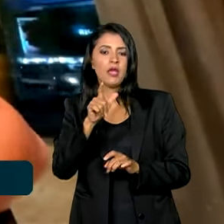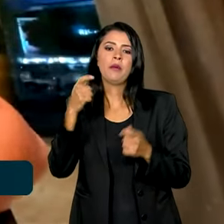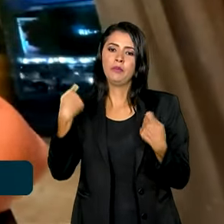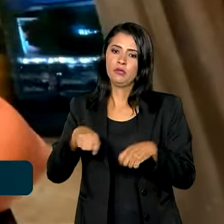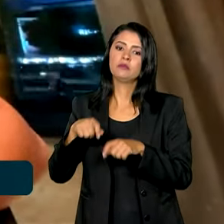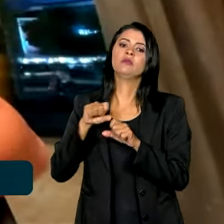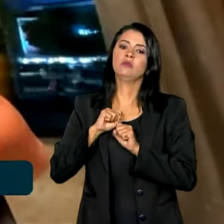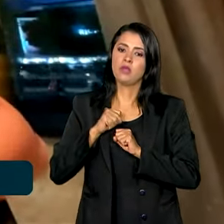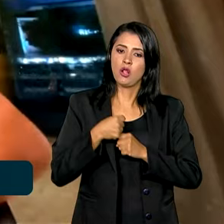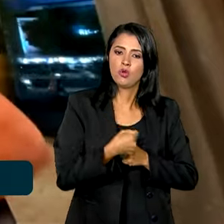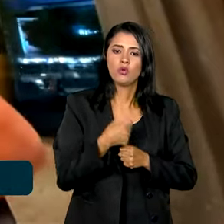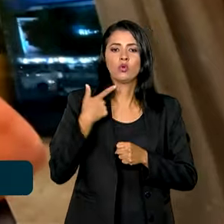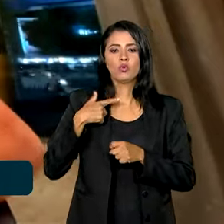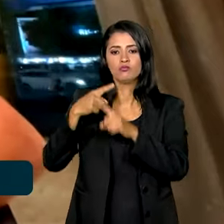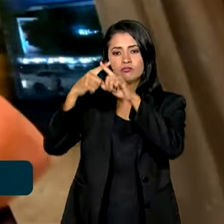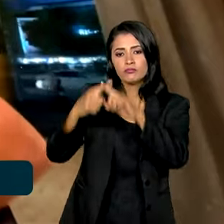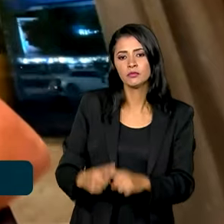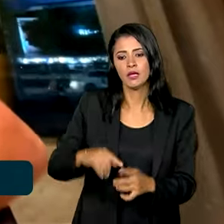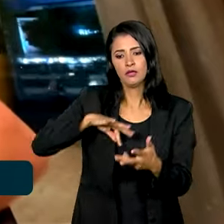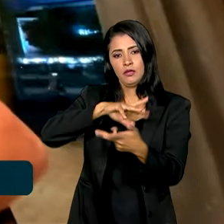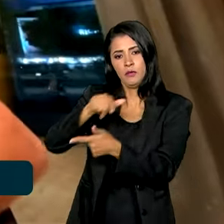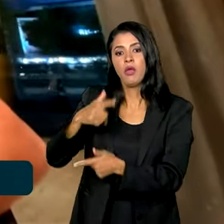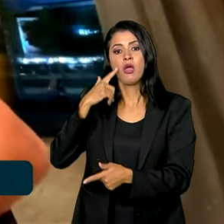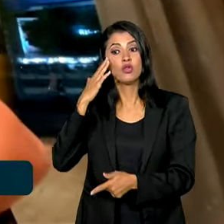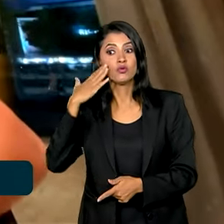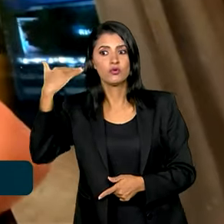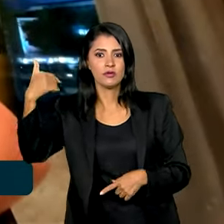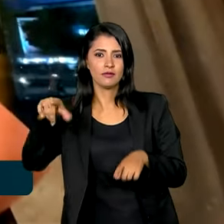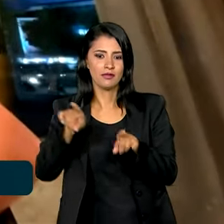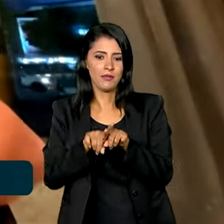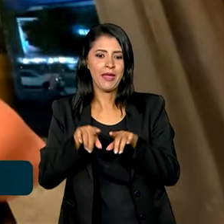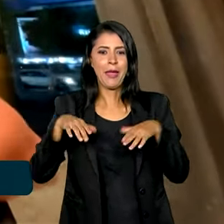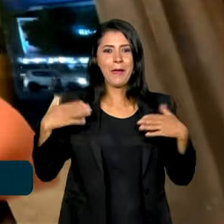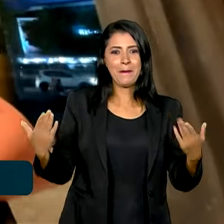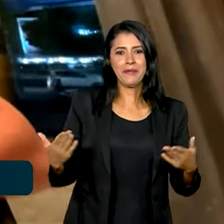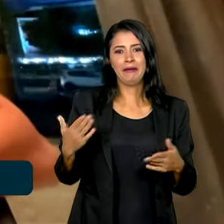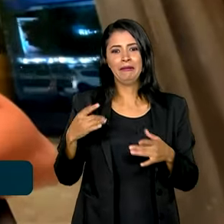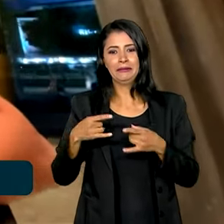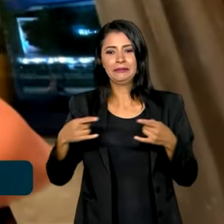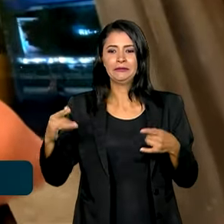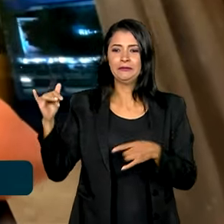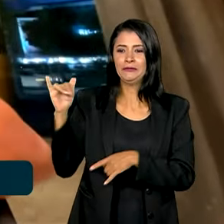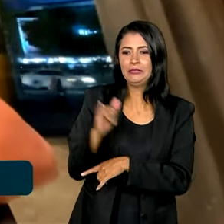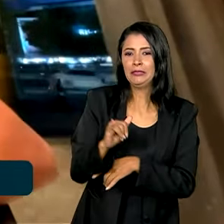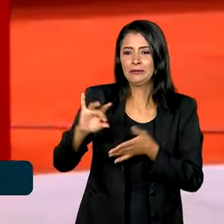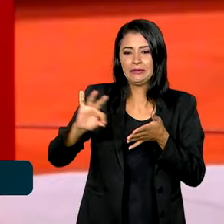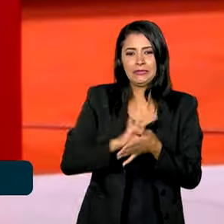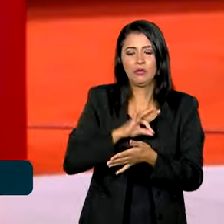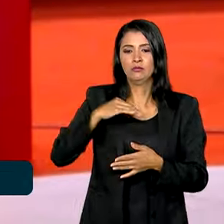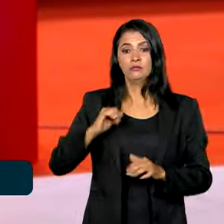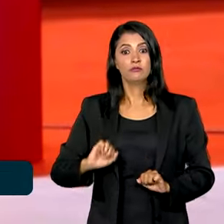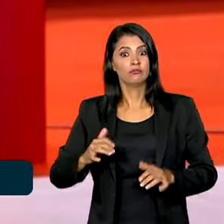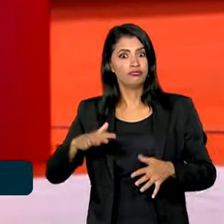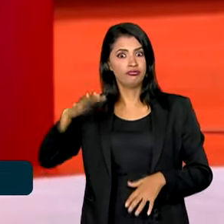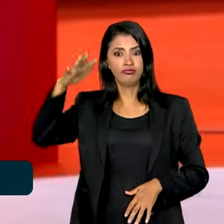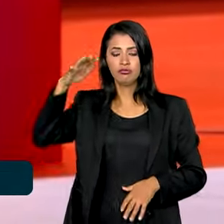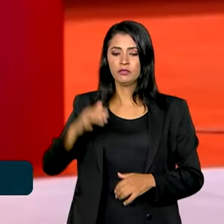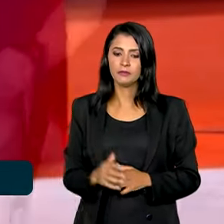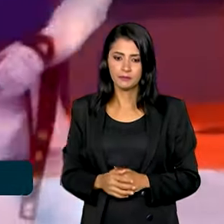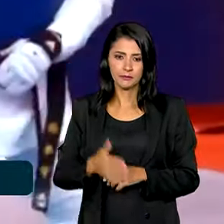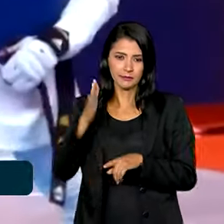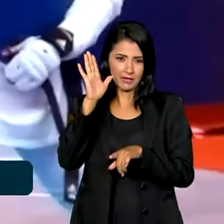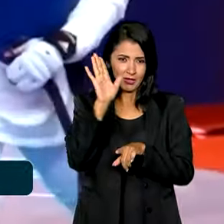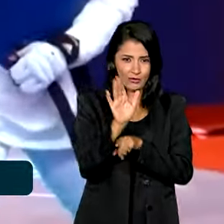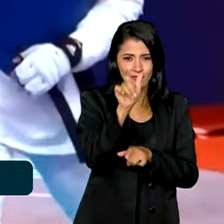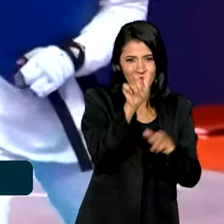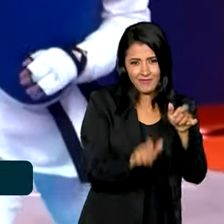internacionalmente e ter sucesso internacionalmente. Só que as passagens, as inscrições, é tudo muito caro. Para ajudar atletas em